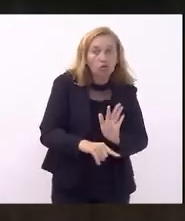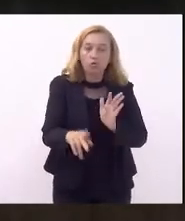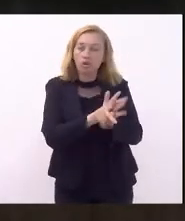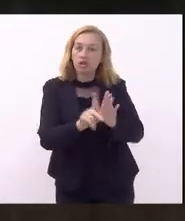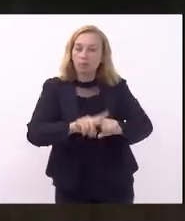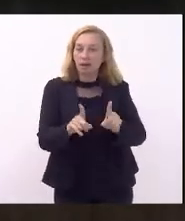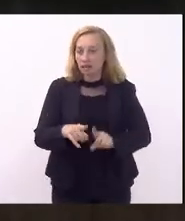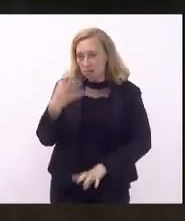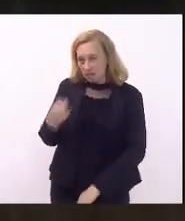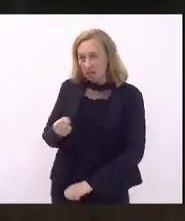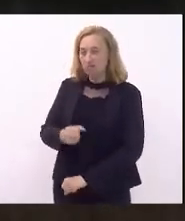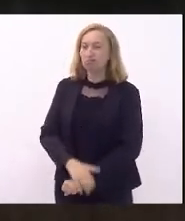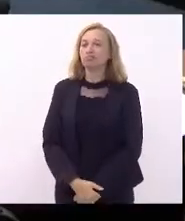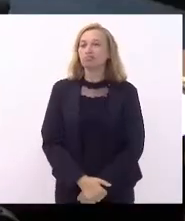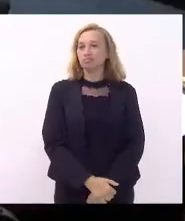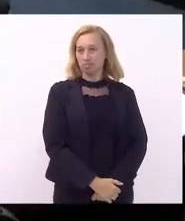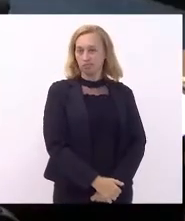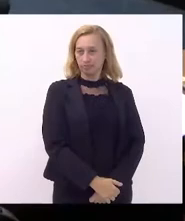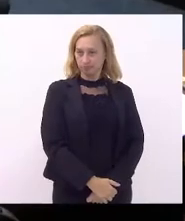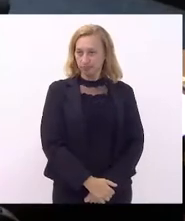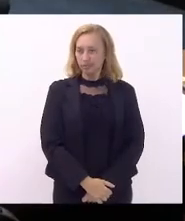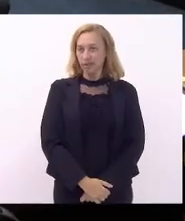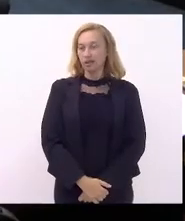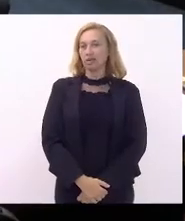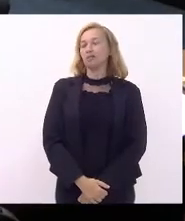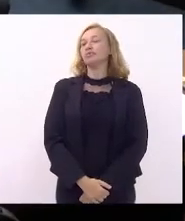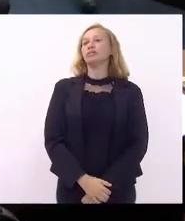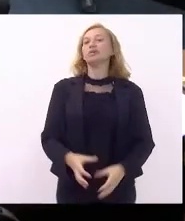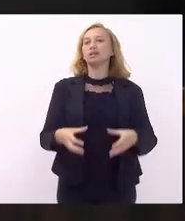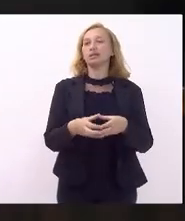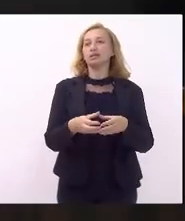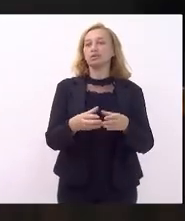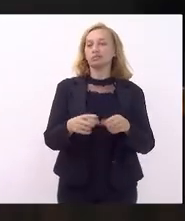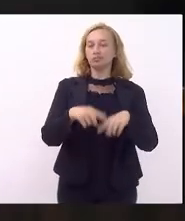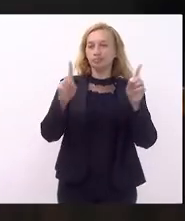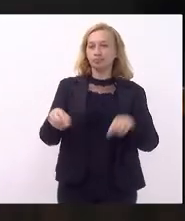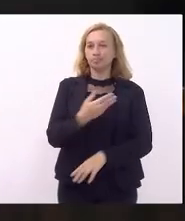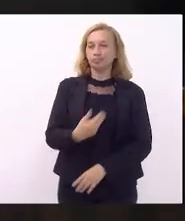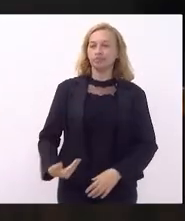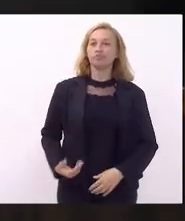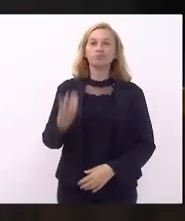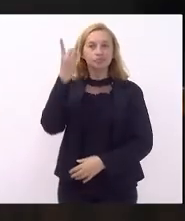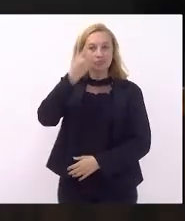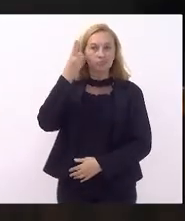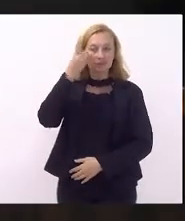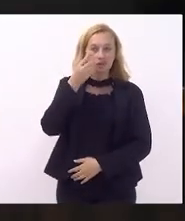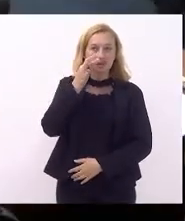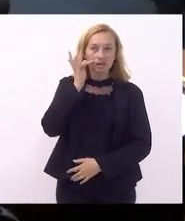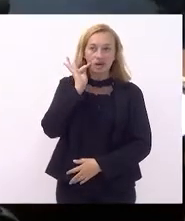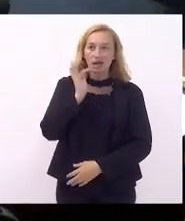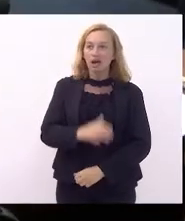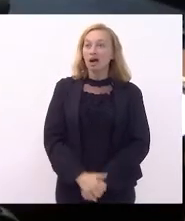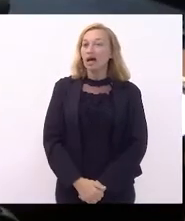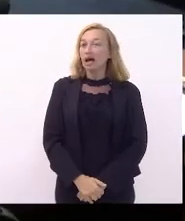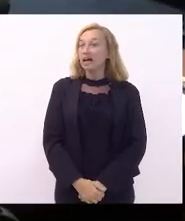é favorável. Pela Comissão de Servidores Públicos, deputado Flávio Serafim.